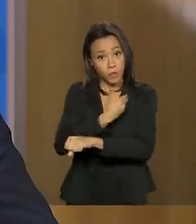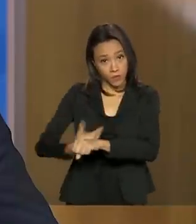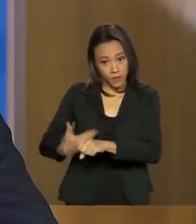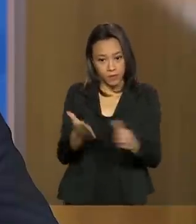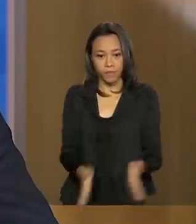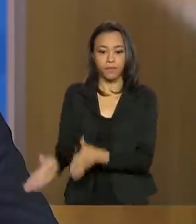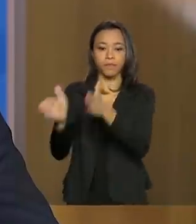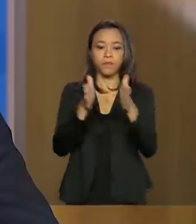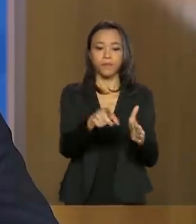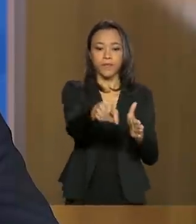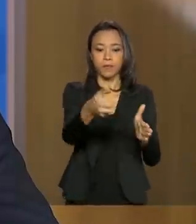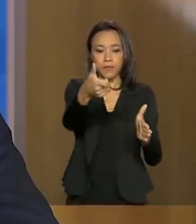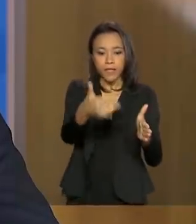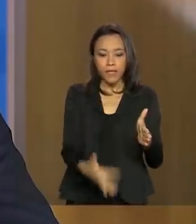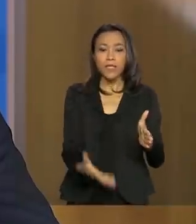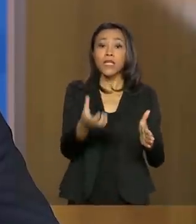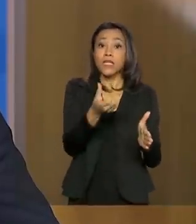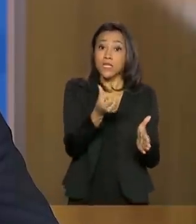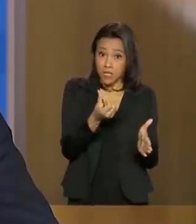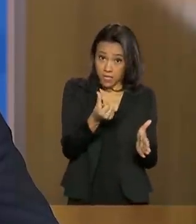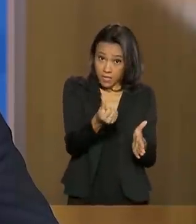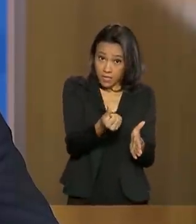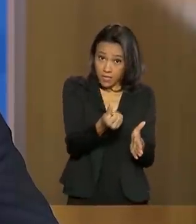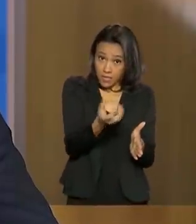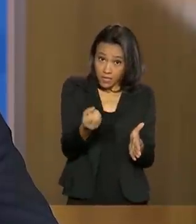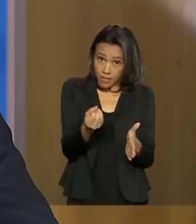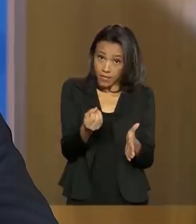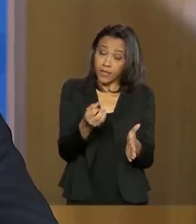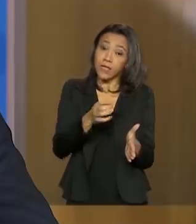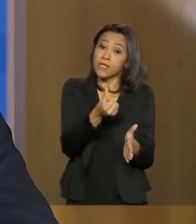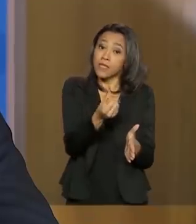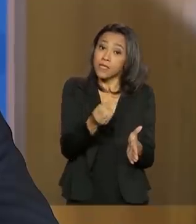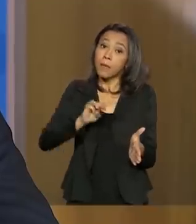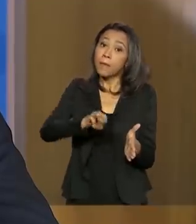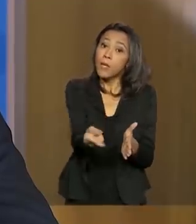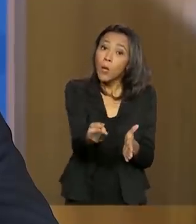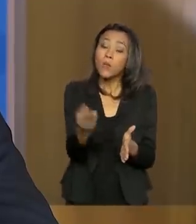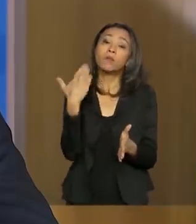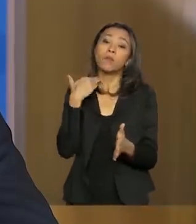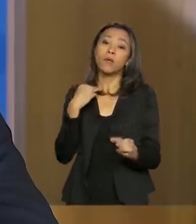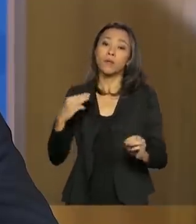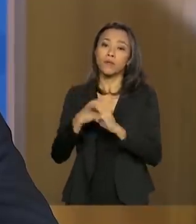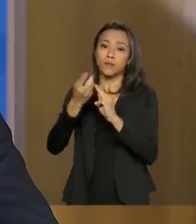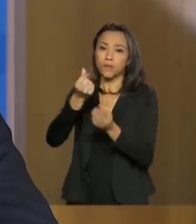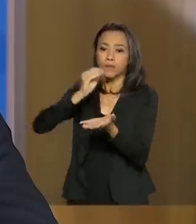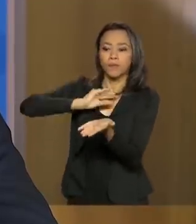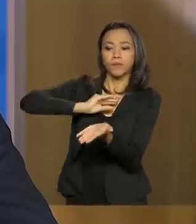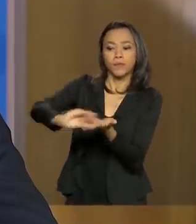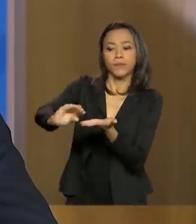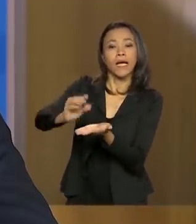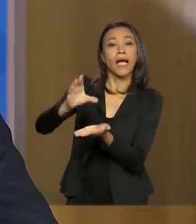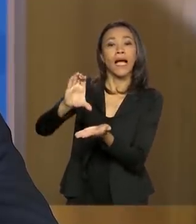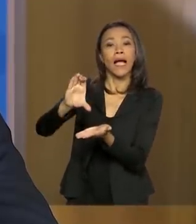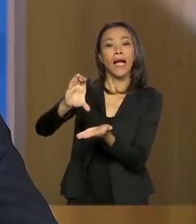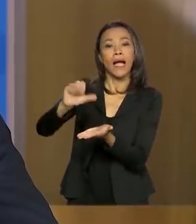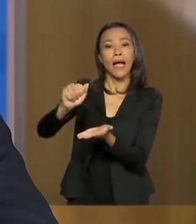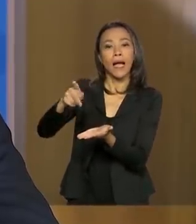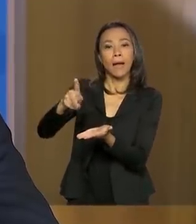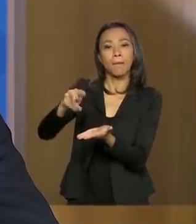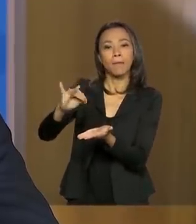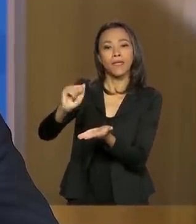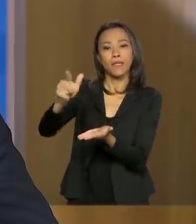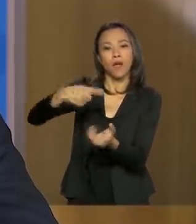Disponibilizamos R$ 60 bilhões via Caixa Econômica Federal para capital de giro destinados a micro,